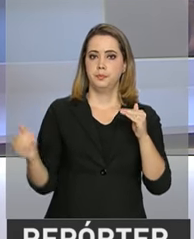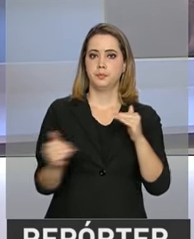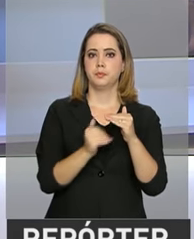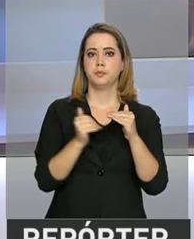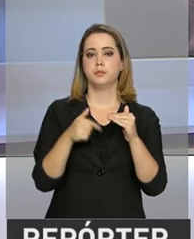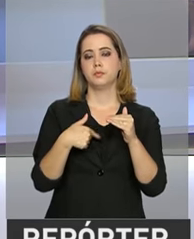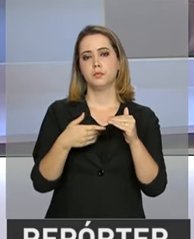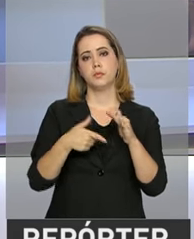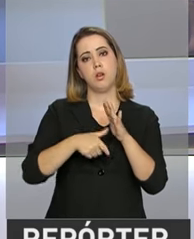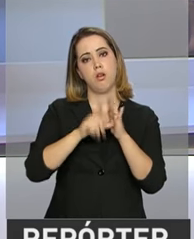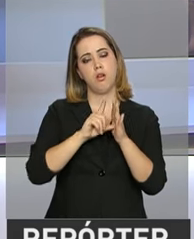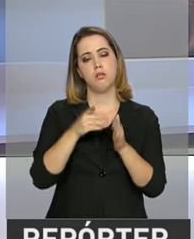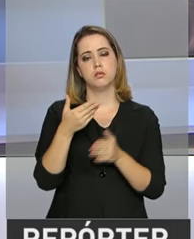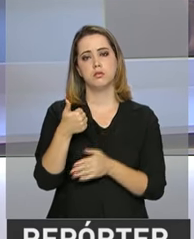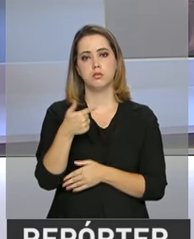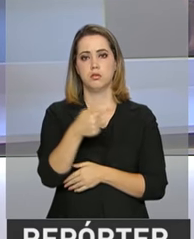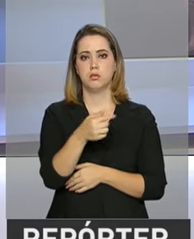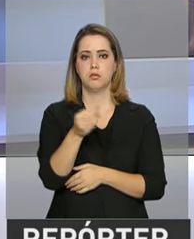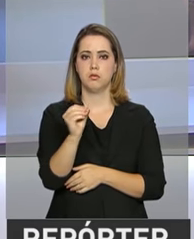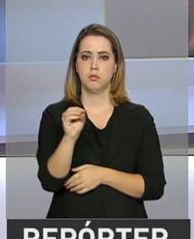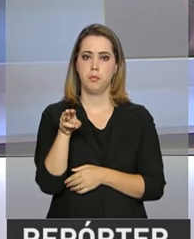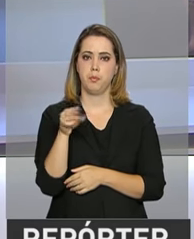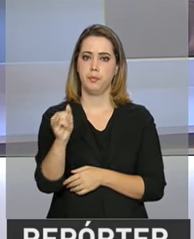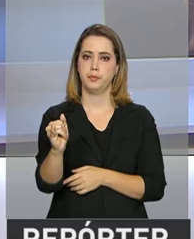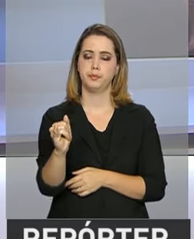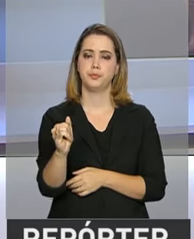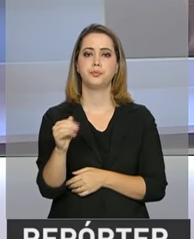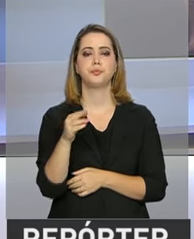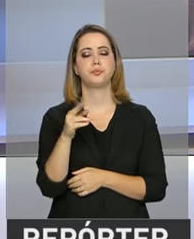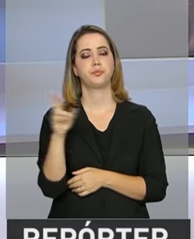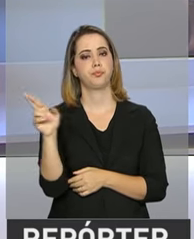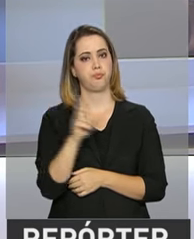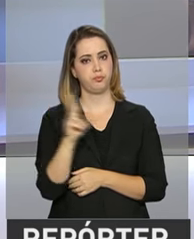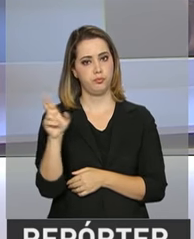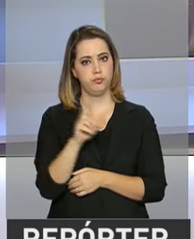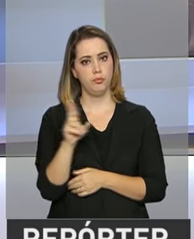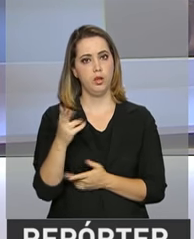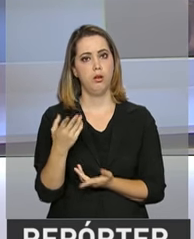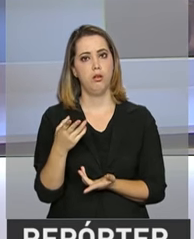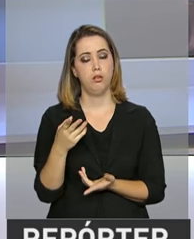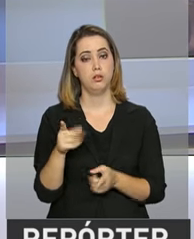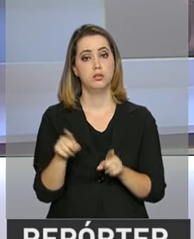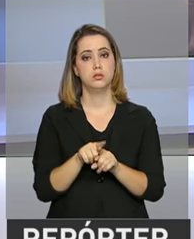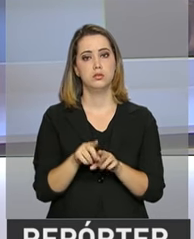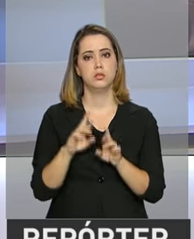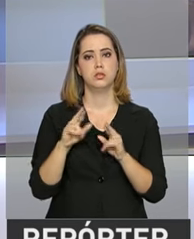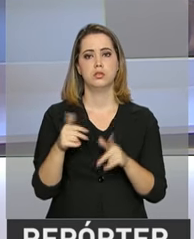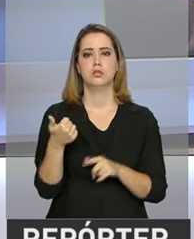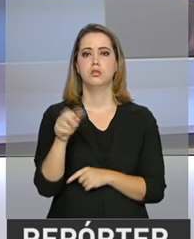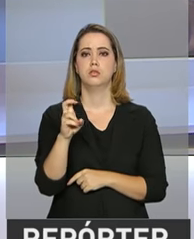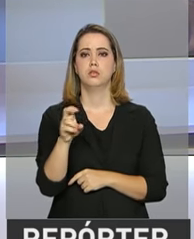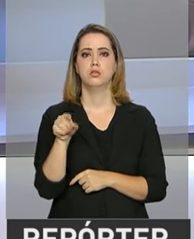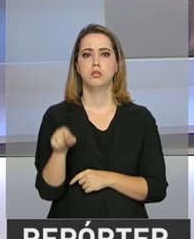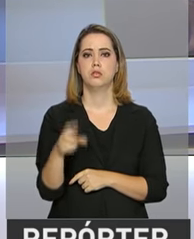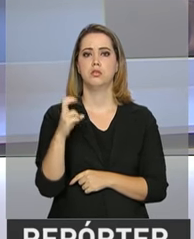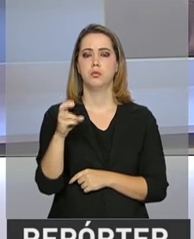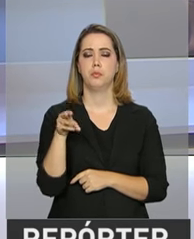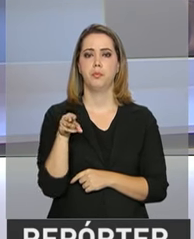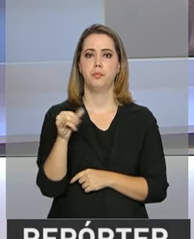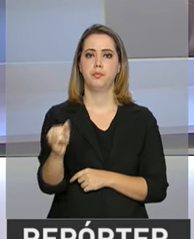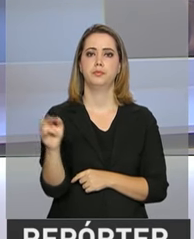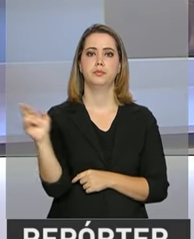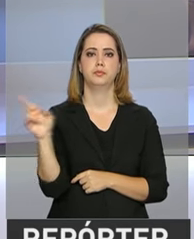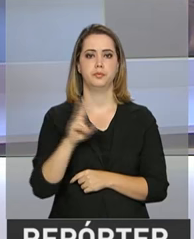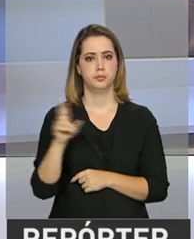estipulada pelo governo, que era de até 170 bilhões e 500 milhões de reais. Uma diferença de 15,5